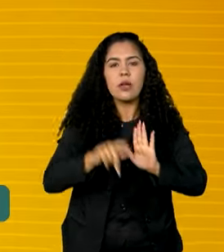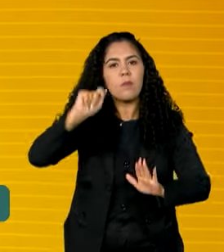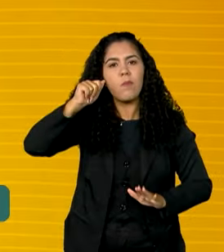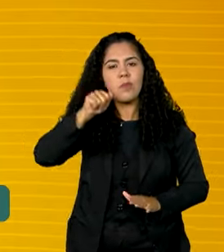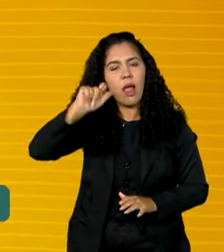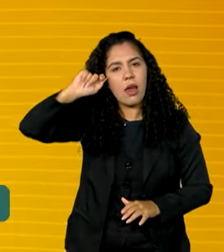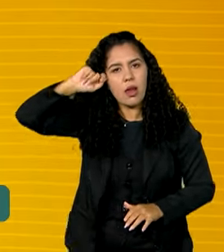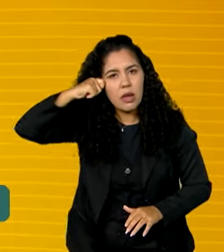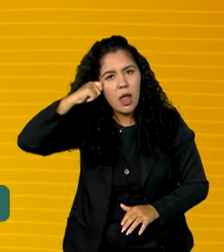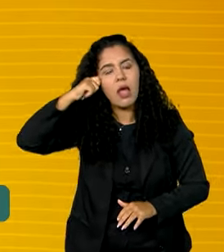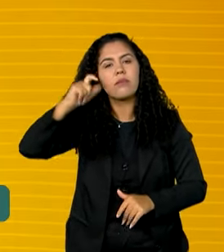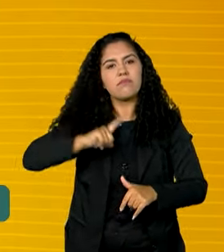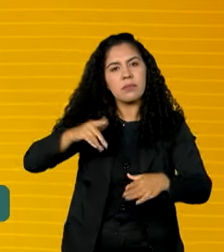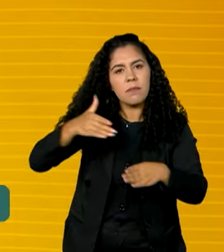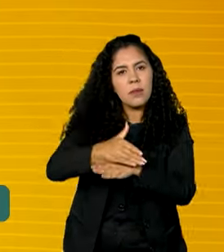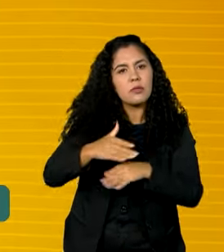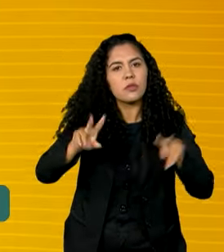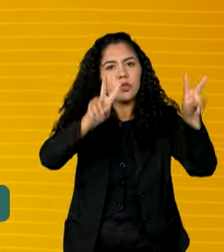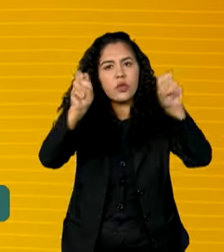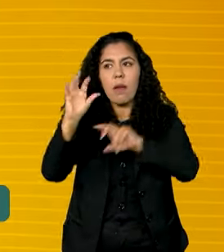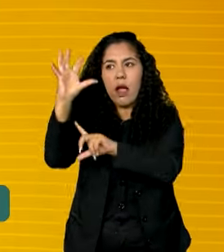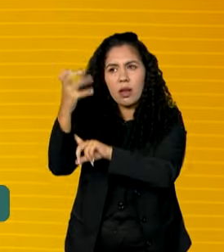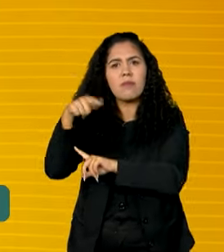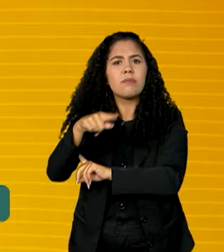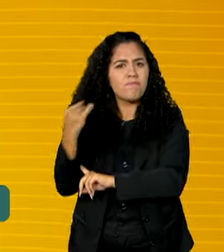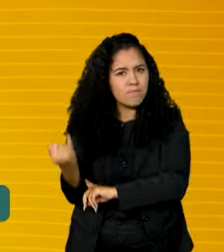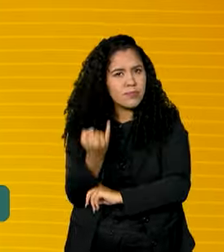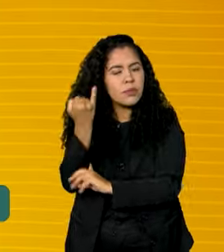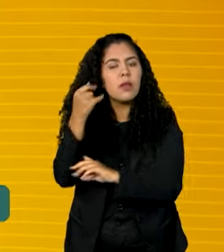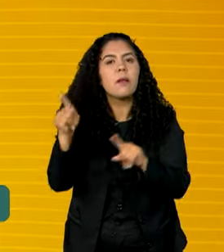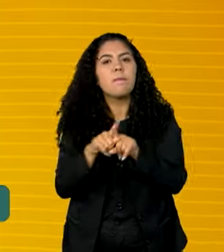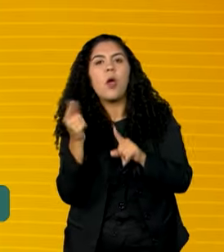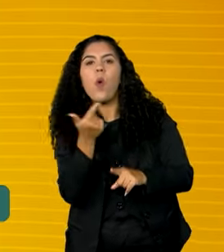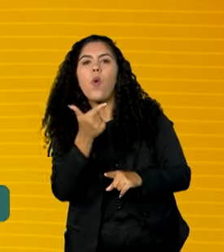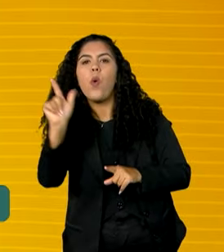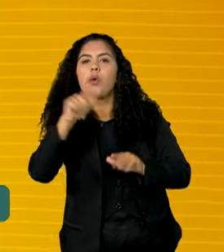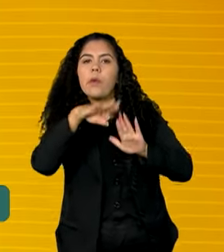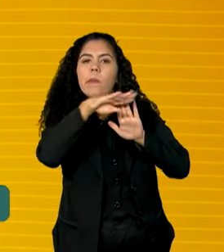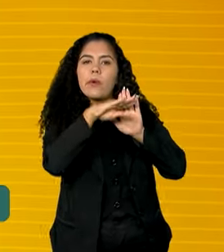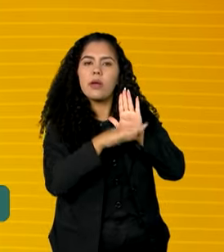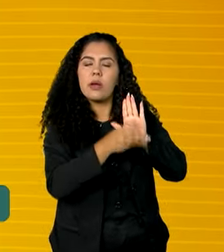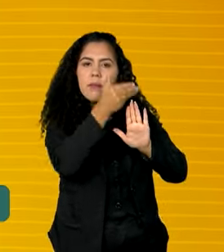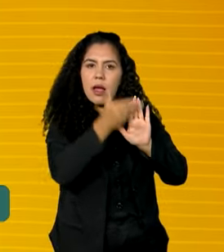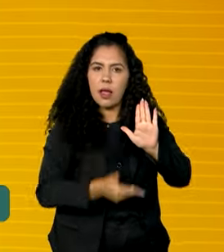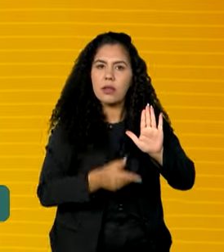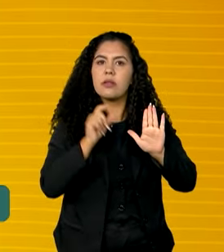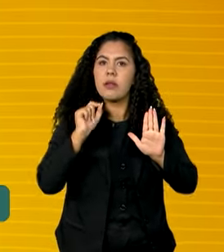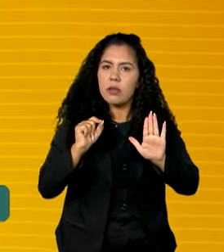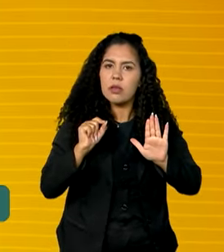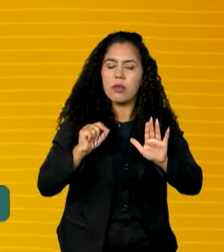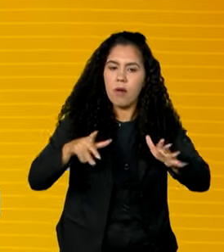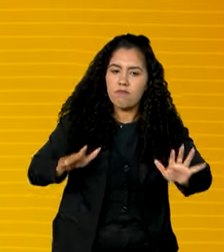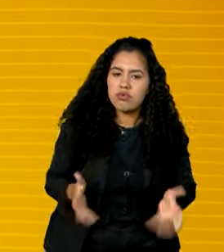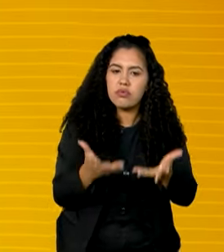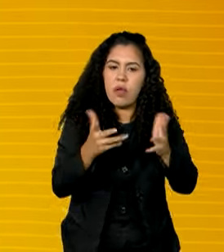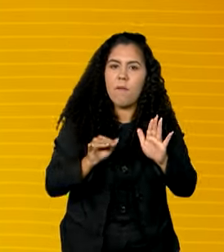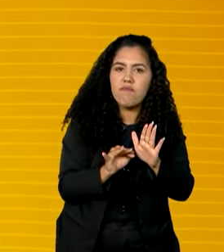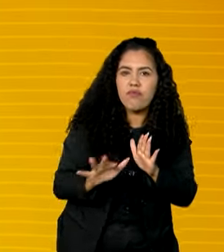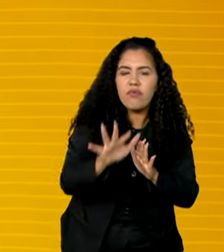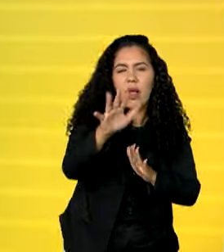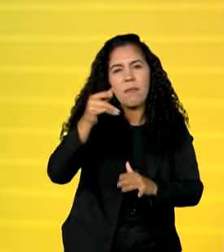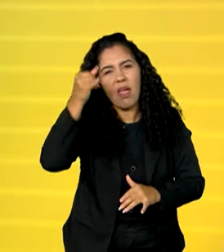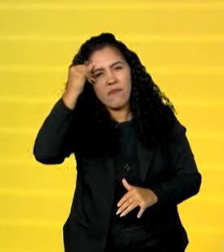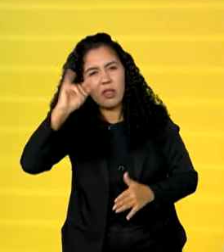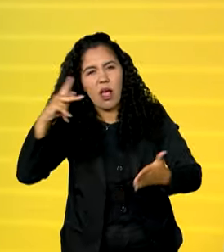mobilizar e trazer essa pauta que é tão importante, e o nosso programa Periferia Viva, que é também a inovação na urbanização de favelas, na prevenção de risco de